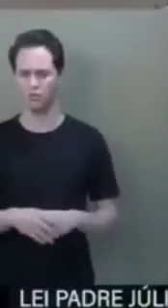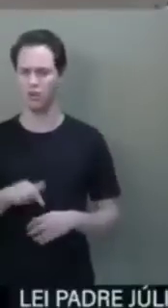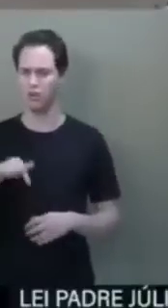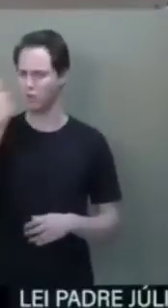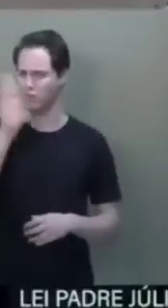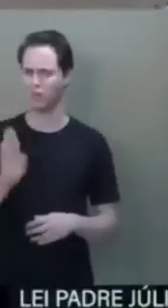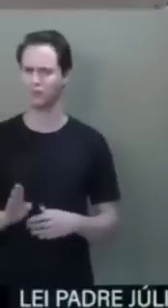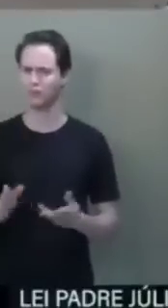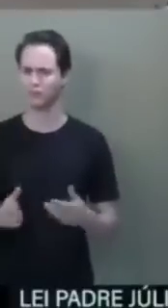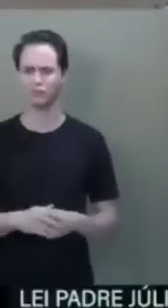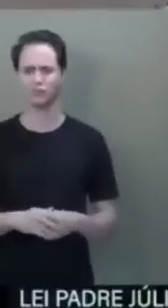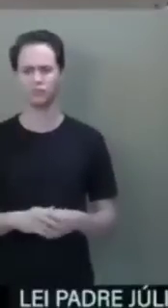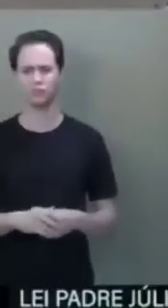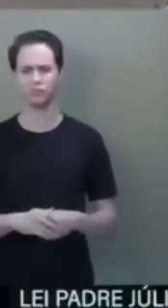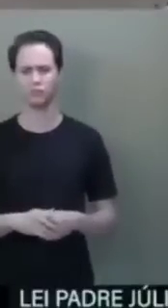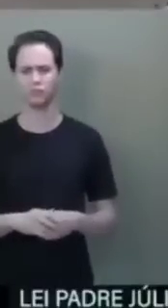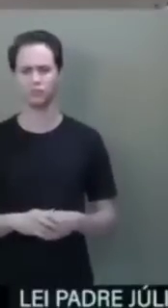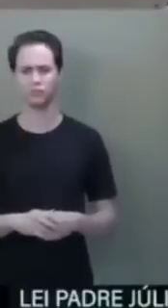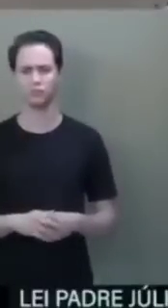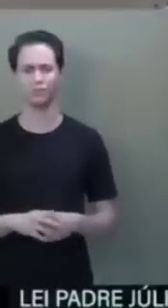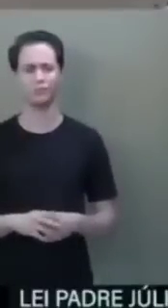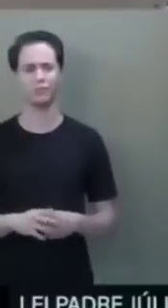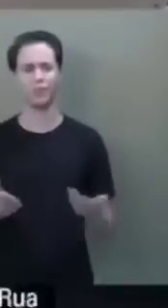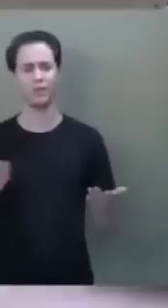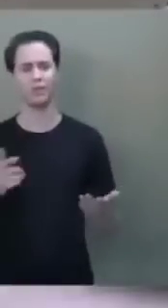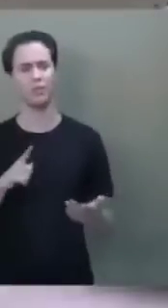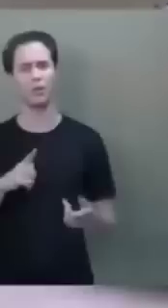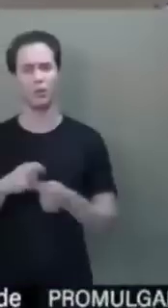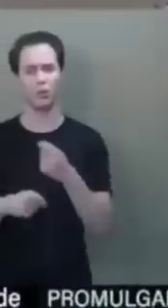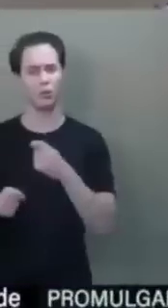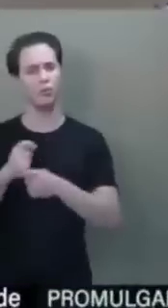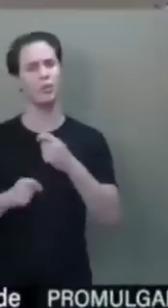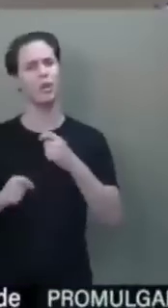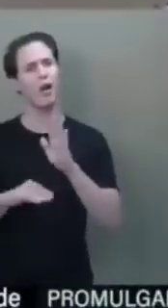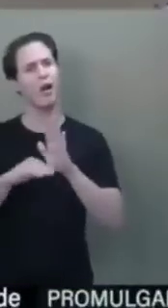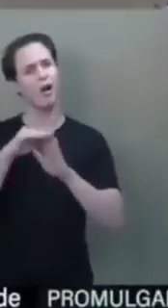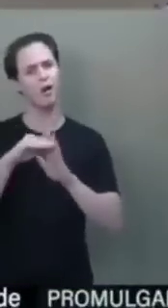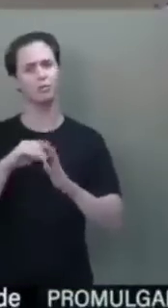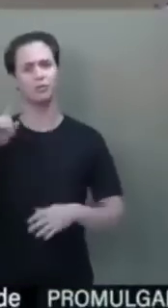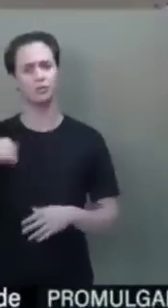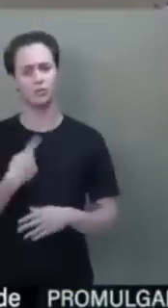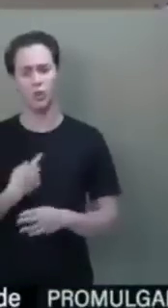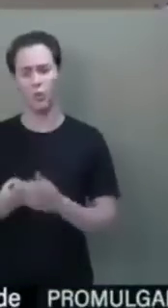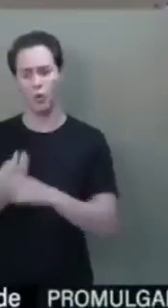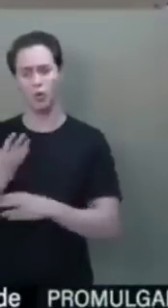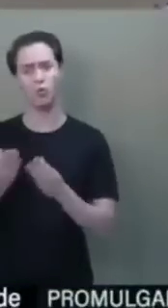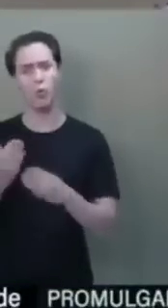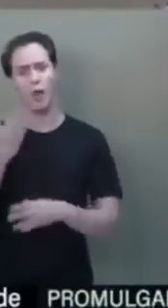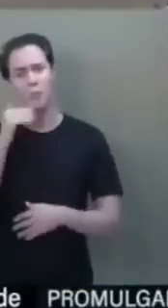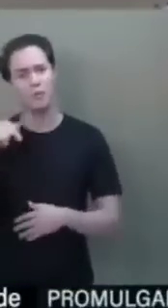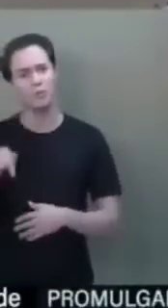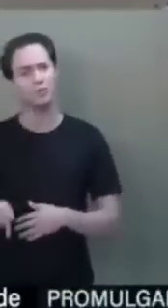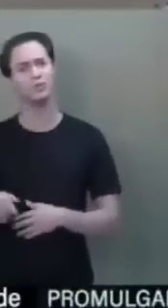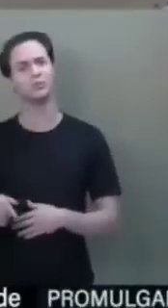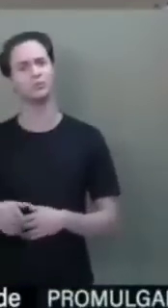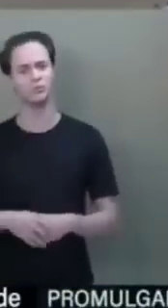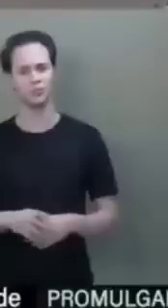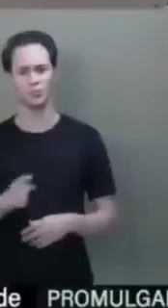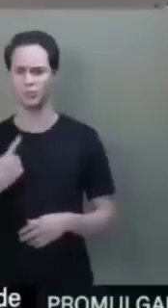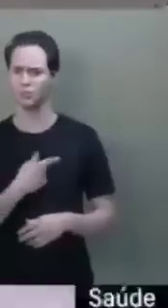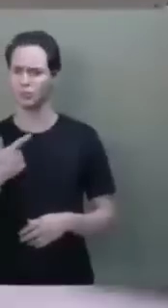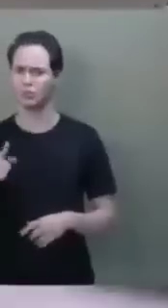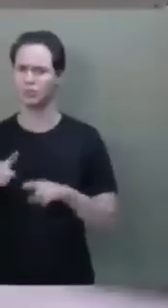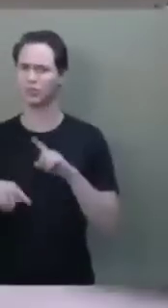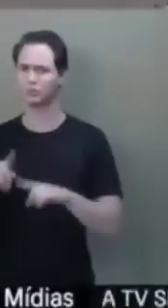Brasil, uma das maiores economias do mundo, o terceiro maior produtor de alimentos do mundo e não temos